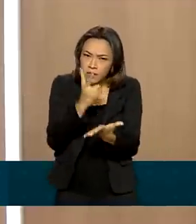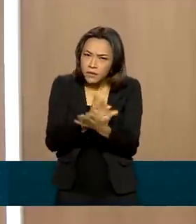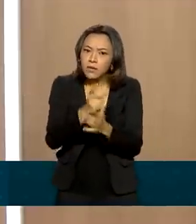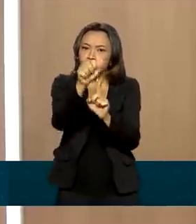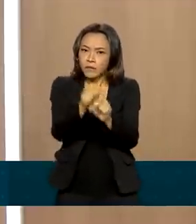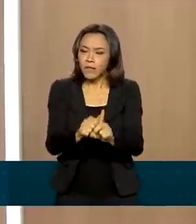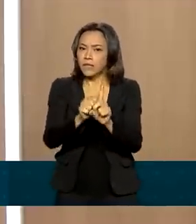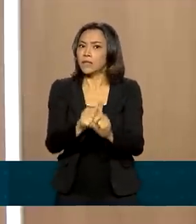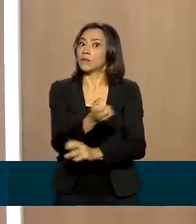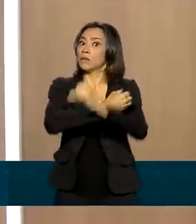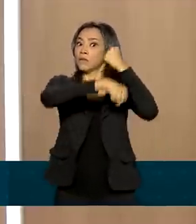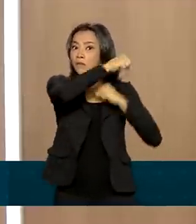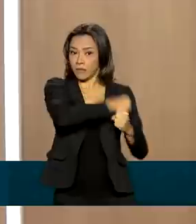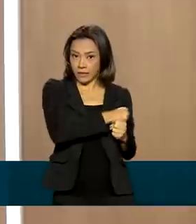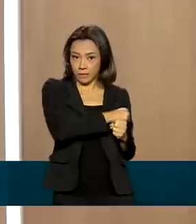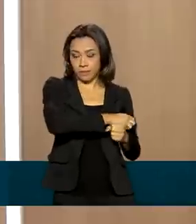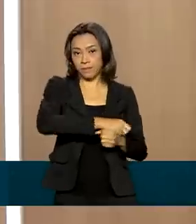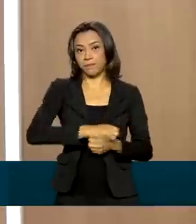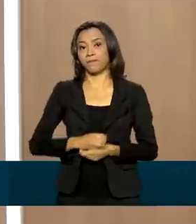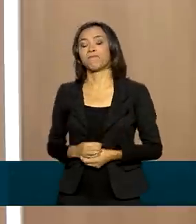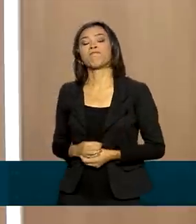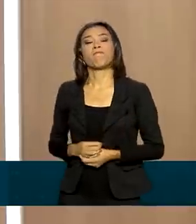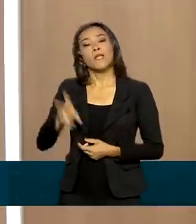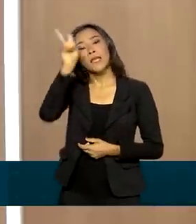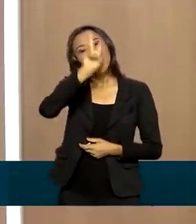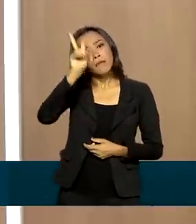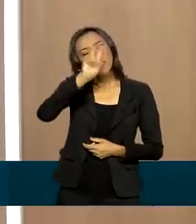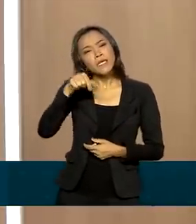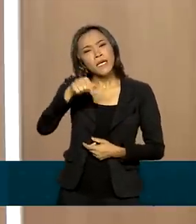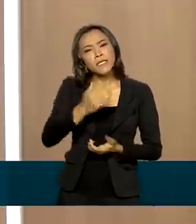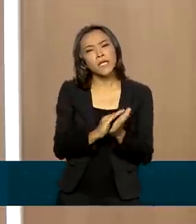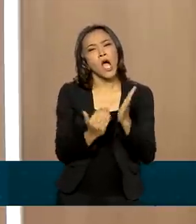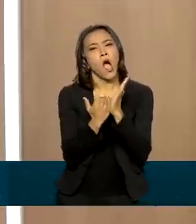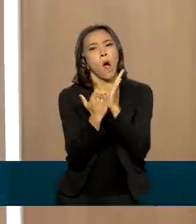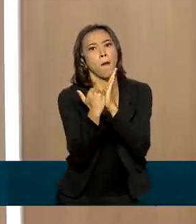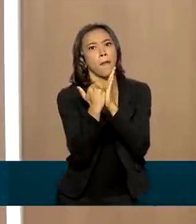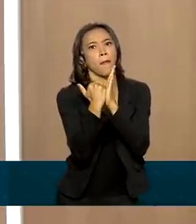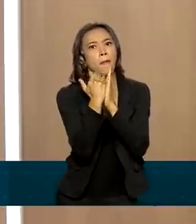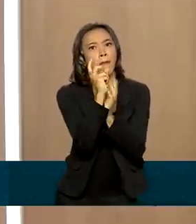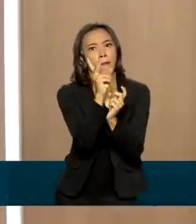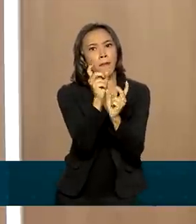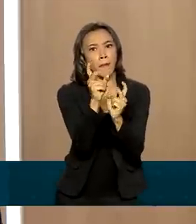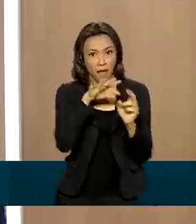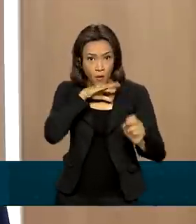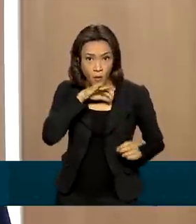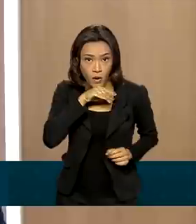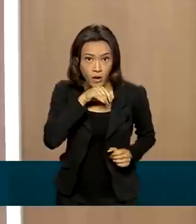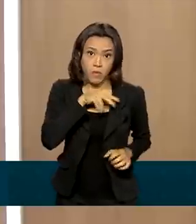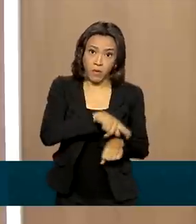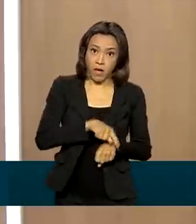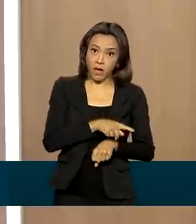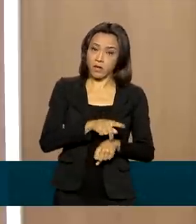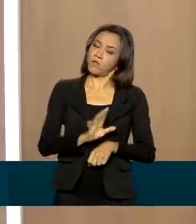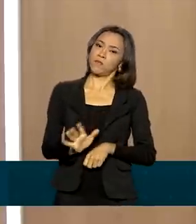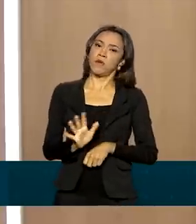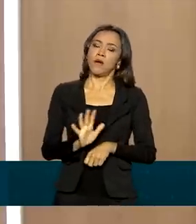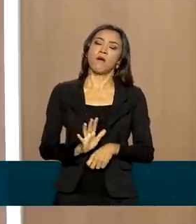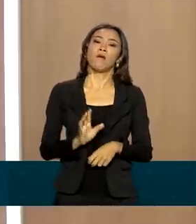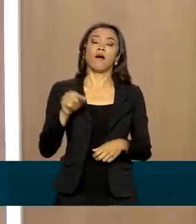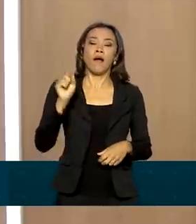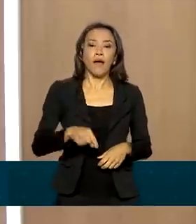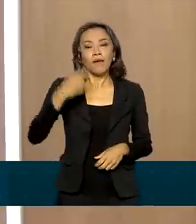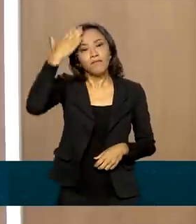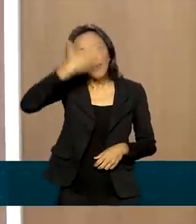Lembrando que um aumento das importações não é necessariamente ruim para o país. Ao contrário, é uma demonstração que a